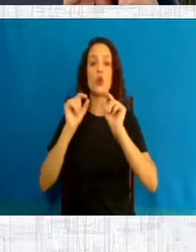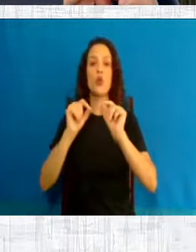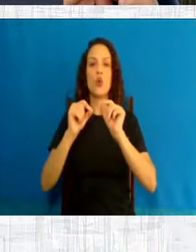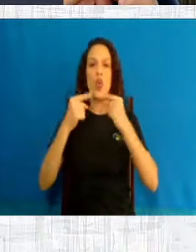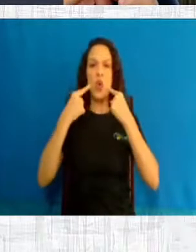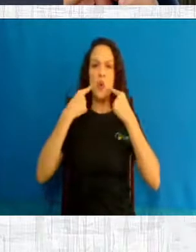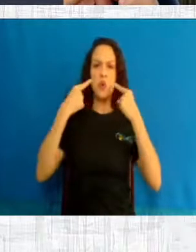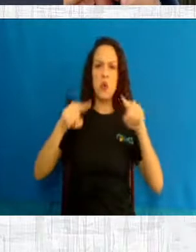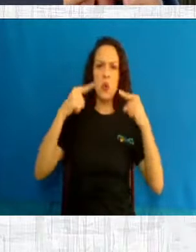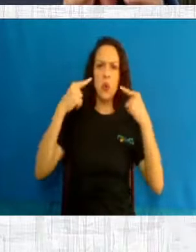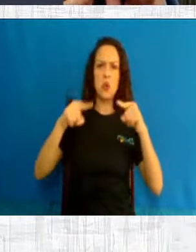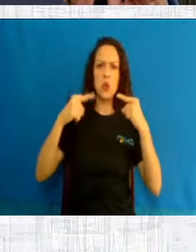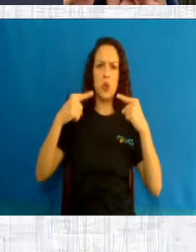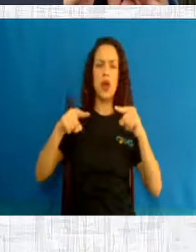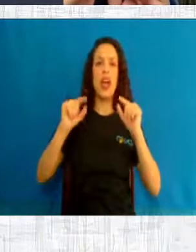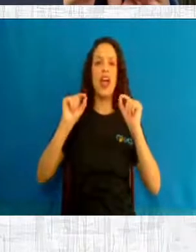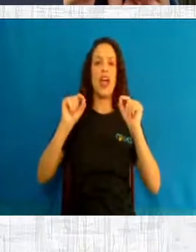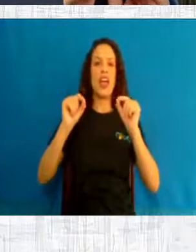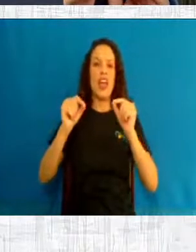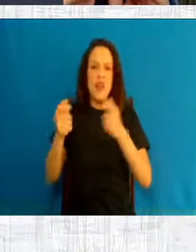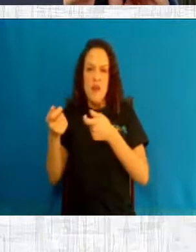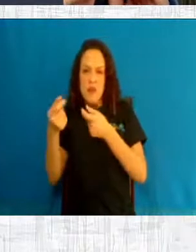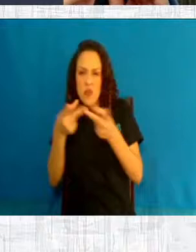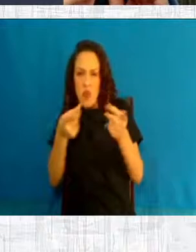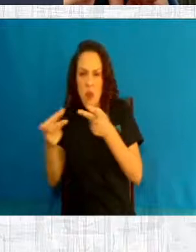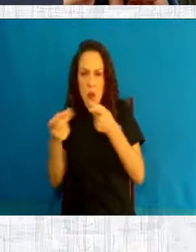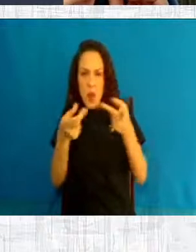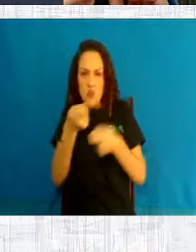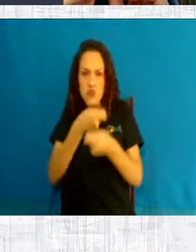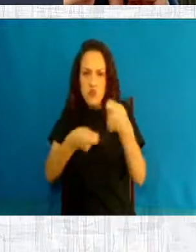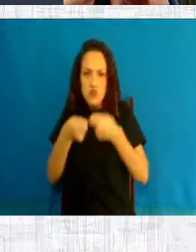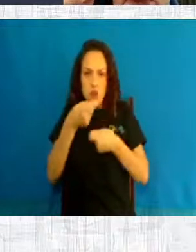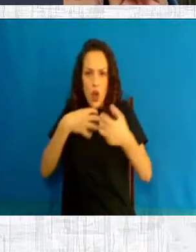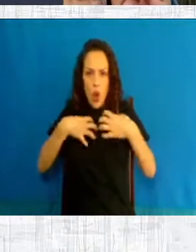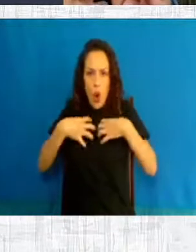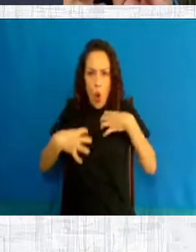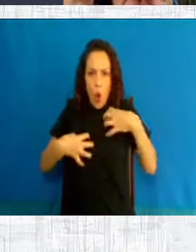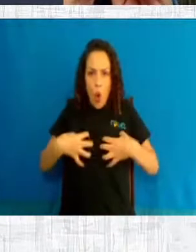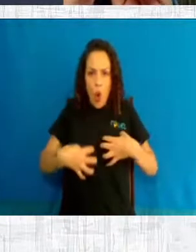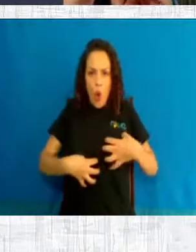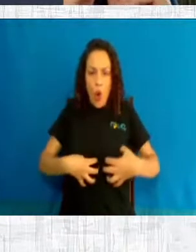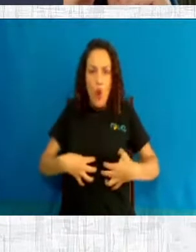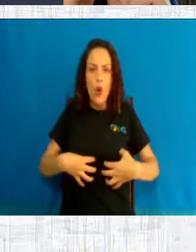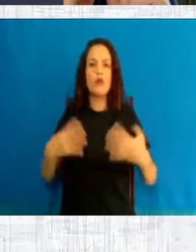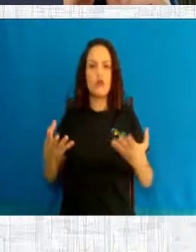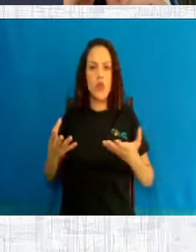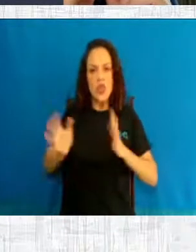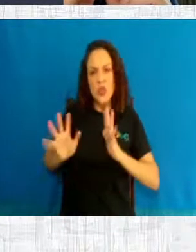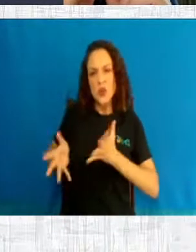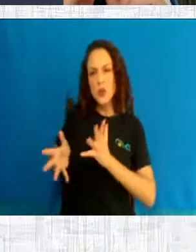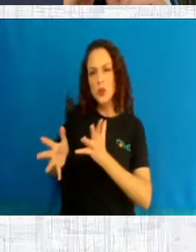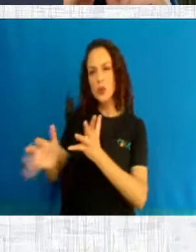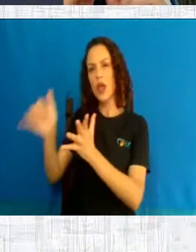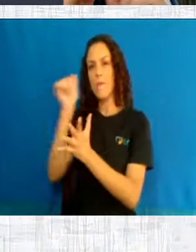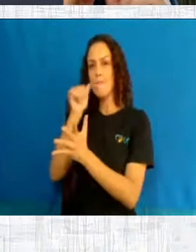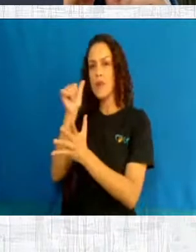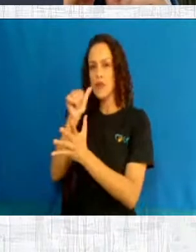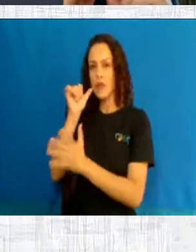por conta do aborto, a indústria que se formou por conta do aborto, do estímulo para que as meninas abortem.